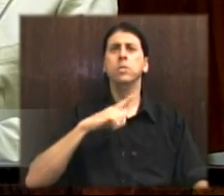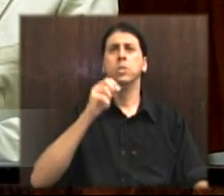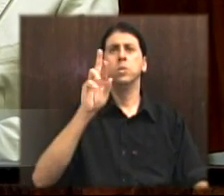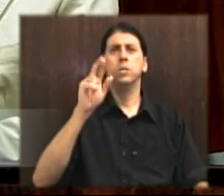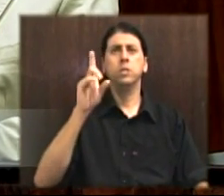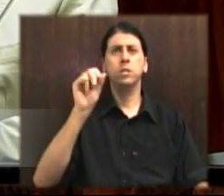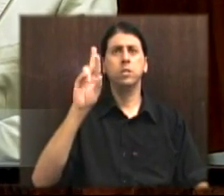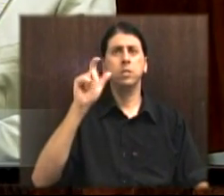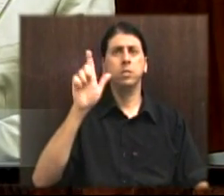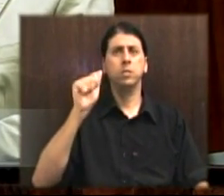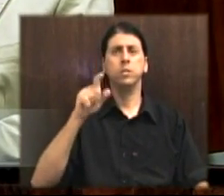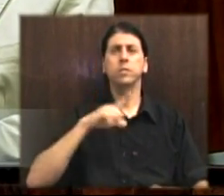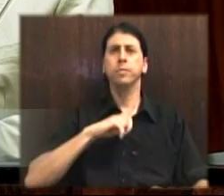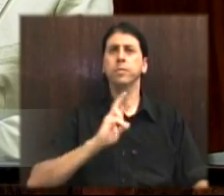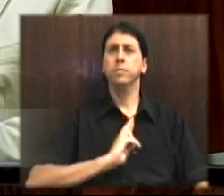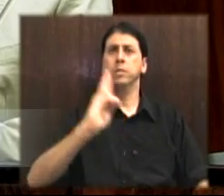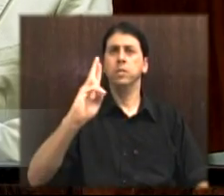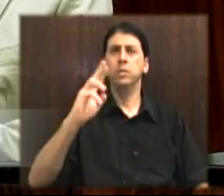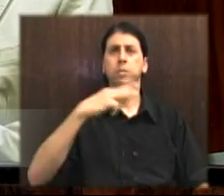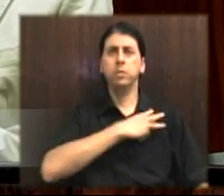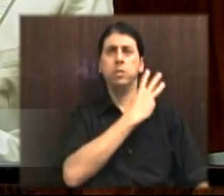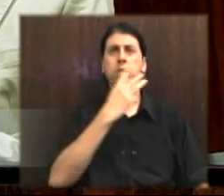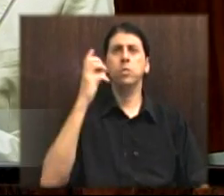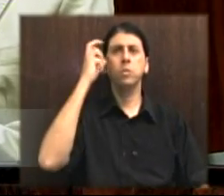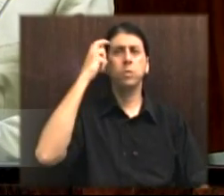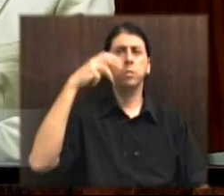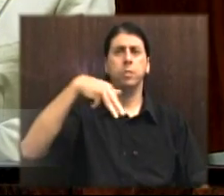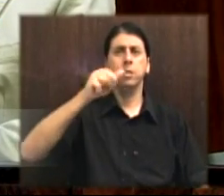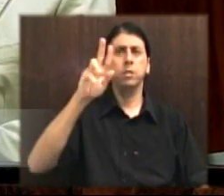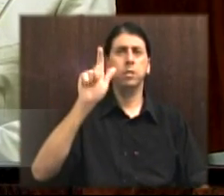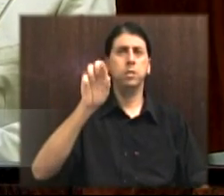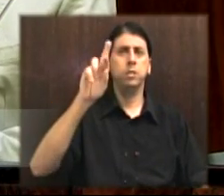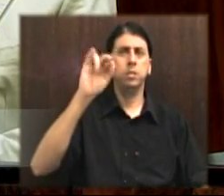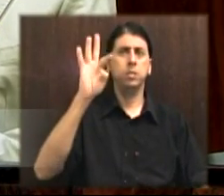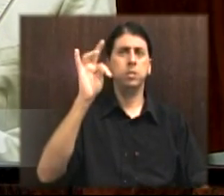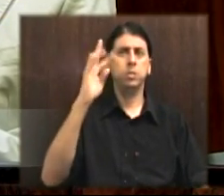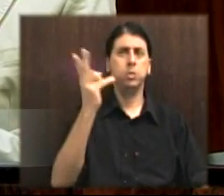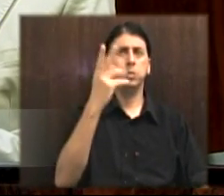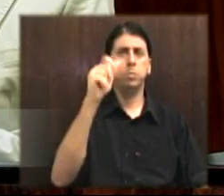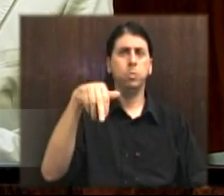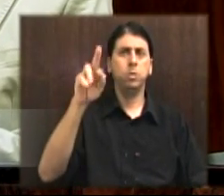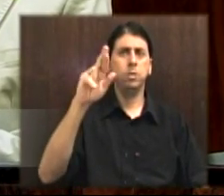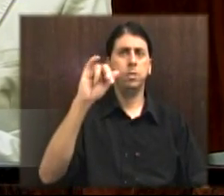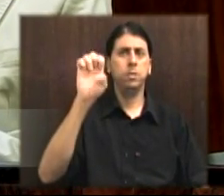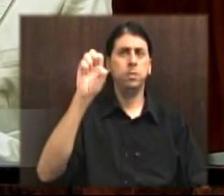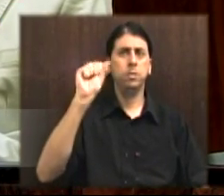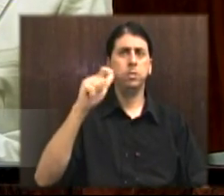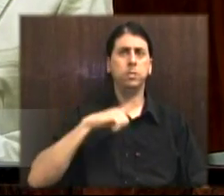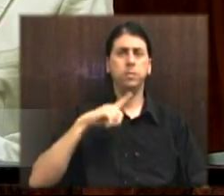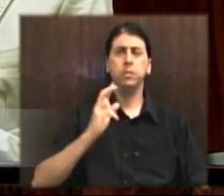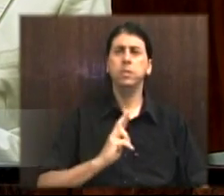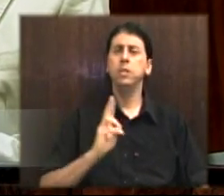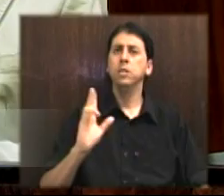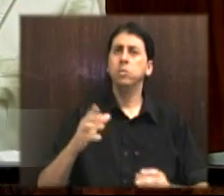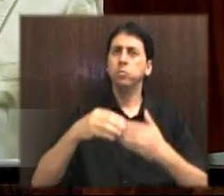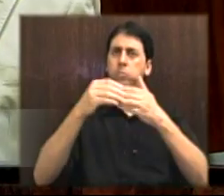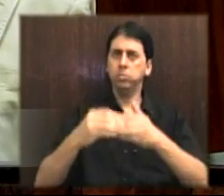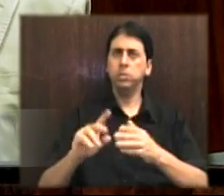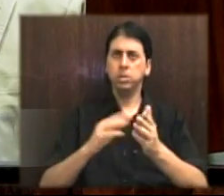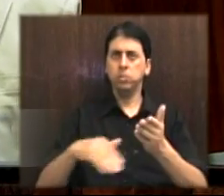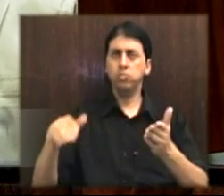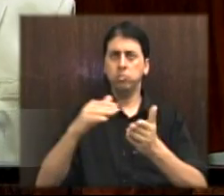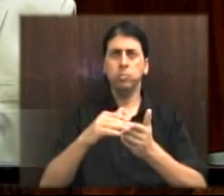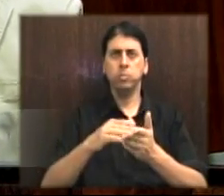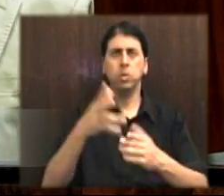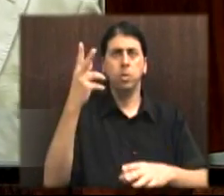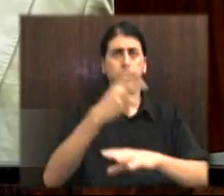representante do Ministério da Cultura, Margarete Moraes, também quero referir aqui os senhores e senhoras agraciados, tanto com o